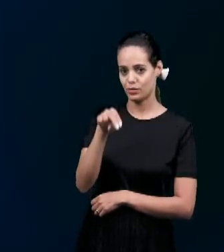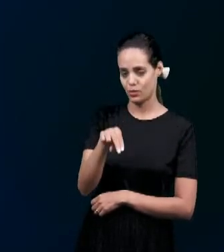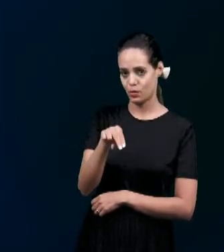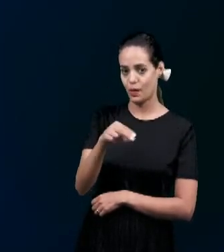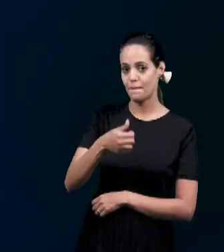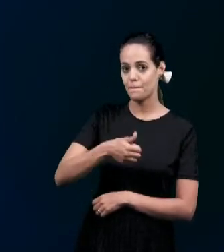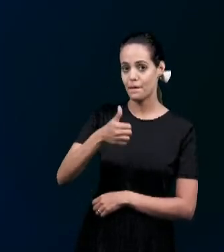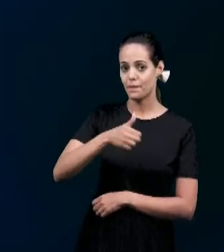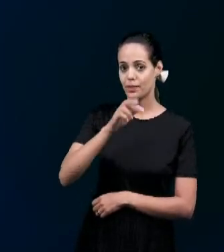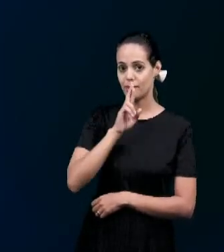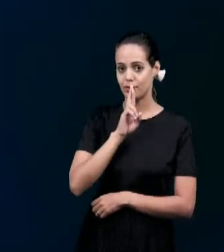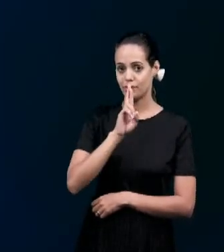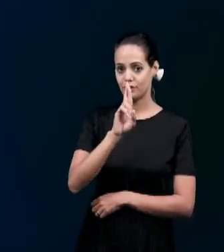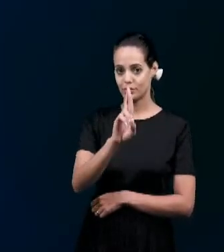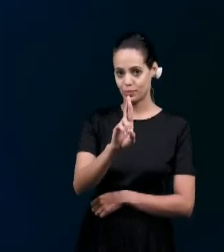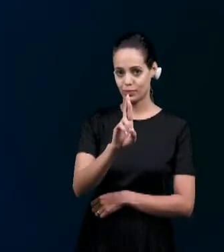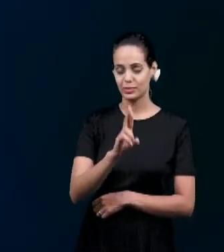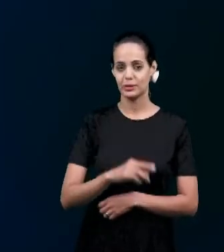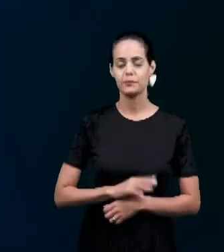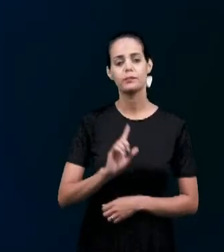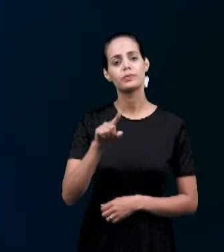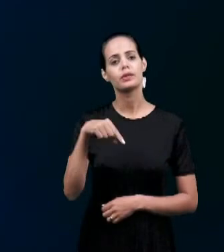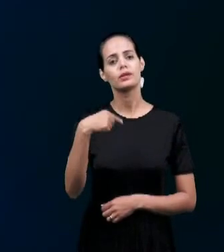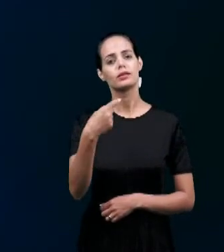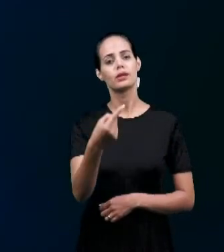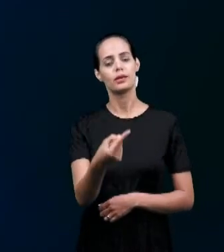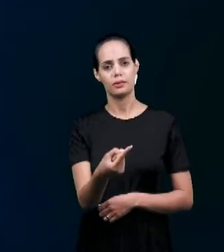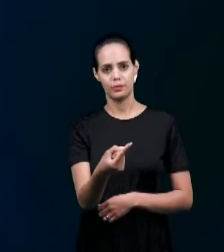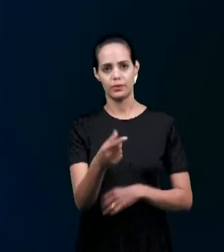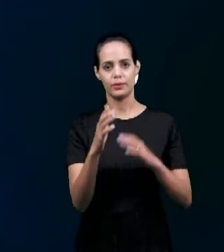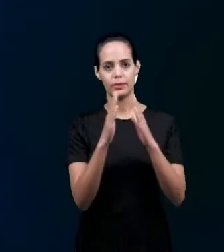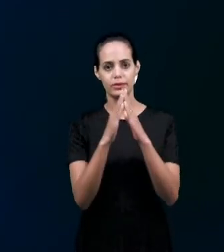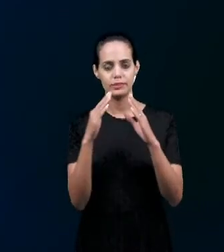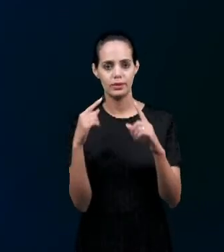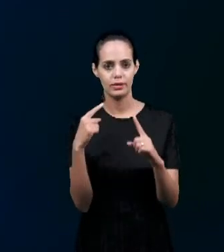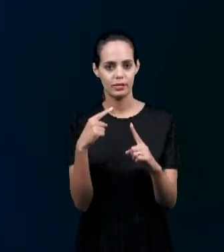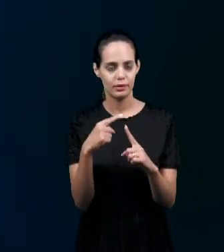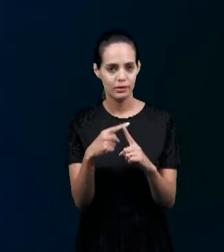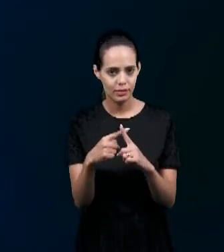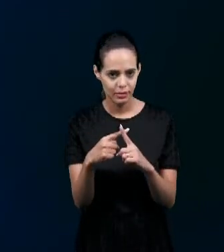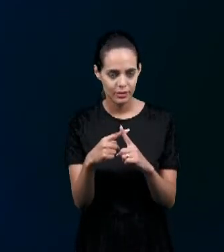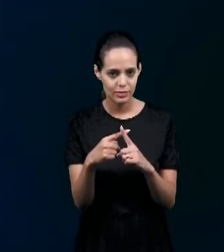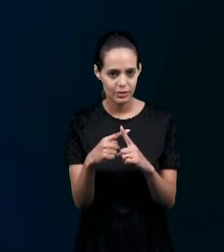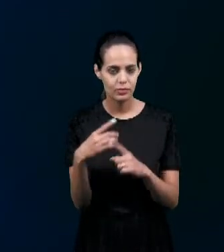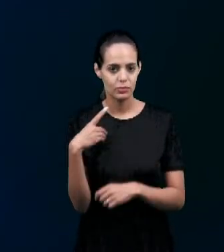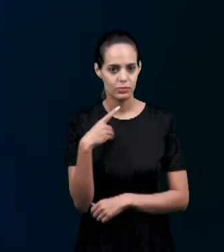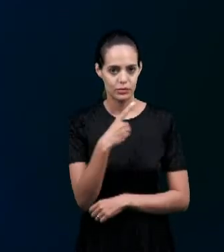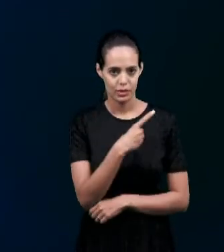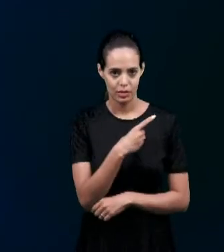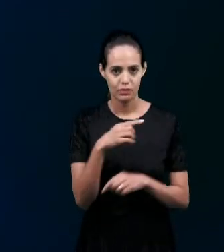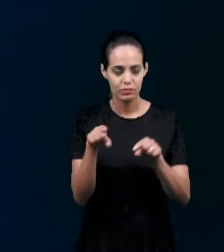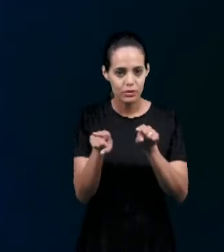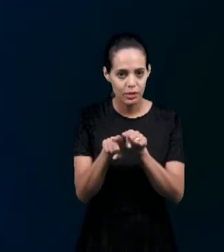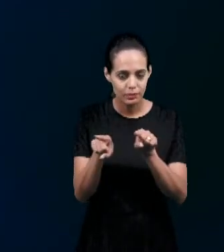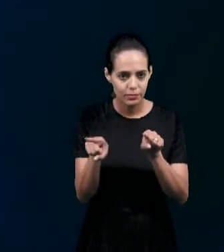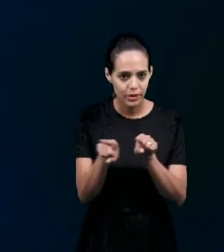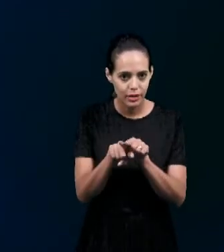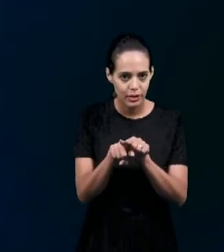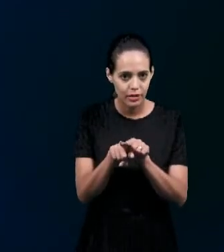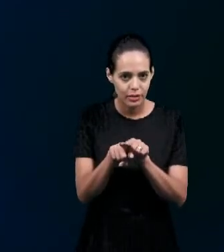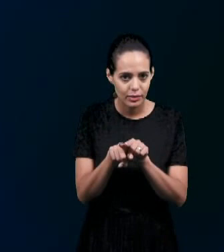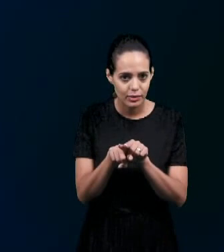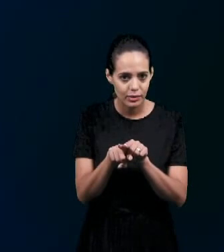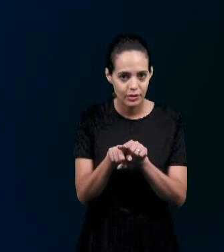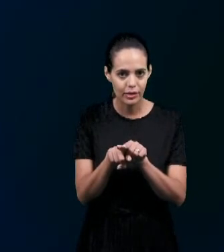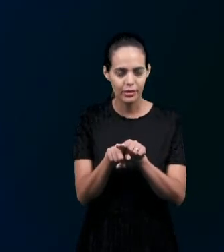E logo em seguida Iremos para Portugal A igreja de Porto Onde ali um diácono Que é o nosso irmão Rodrigo Lá da igreja de